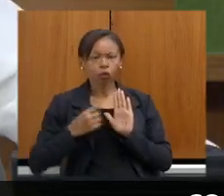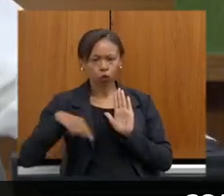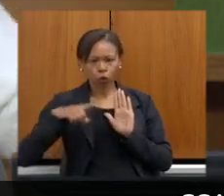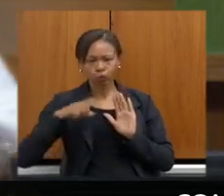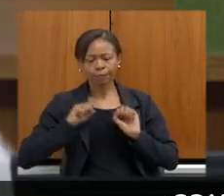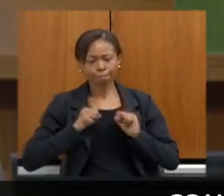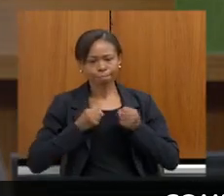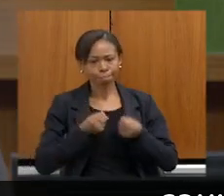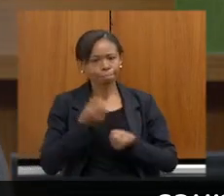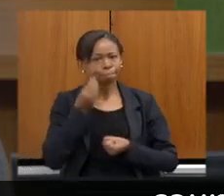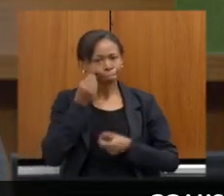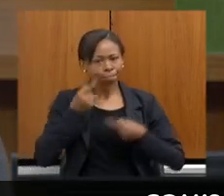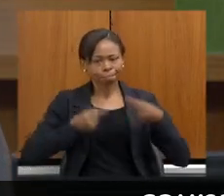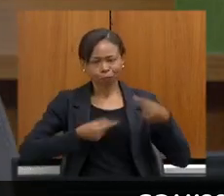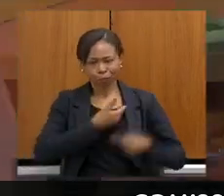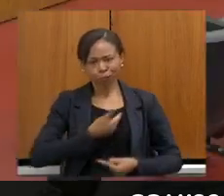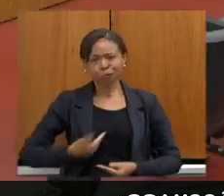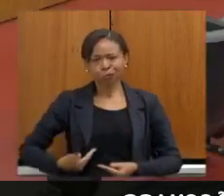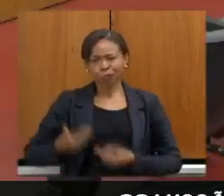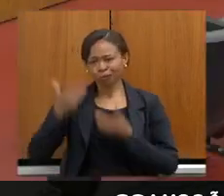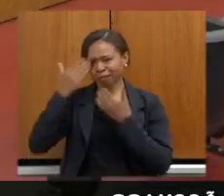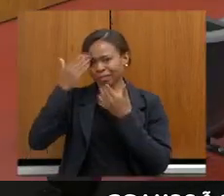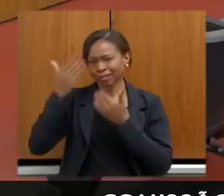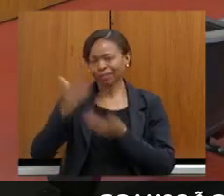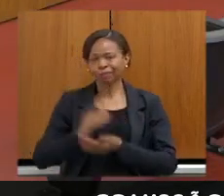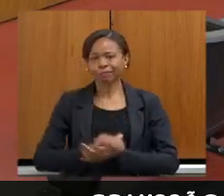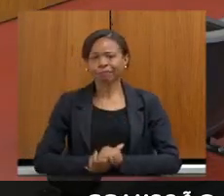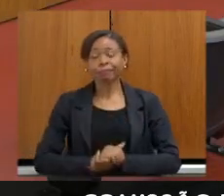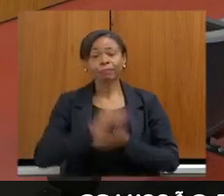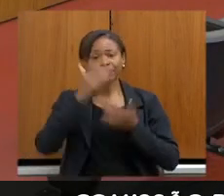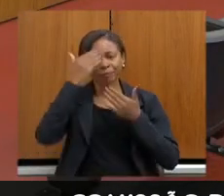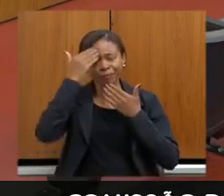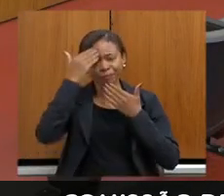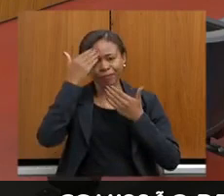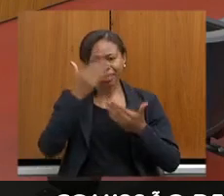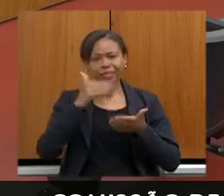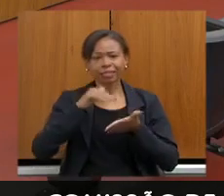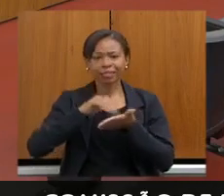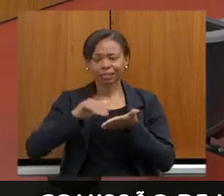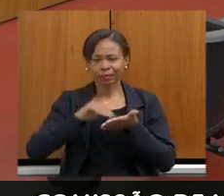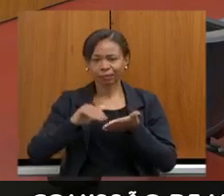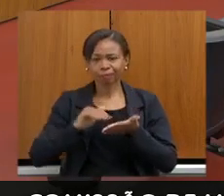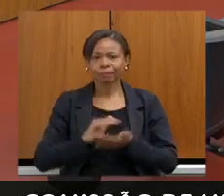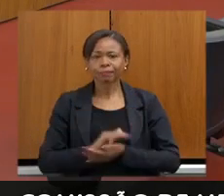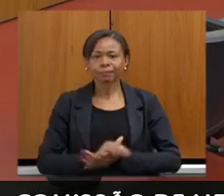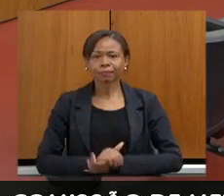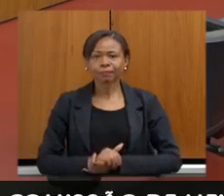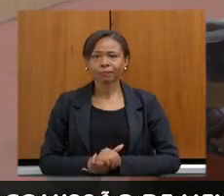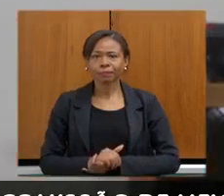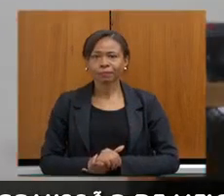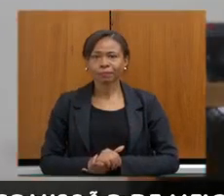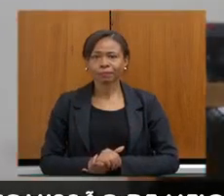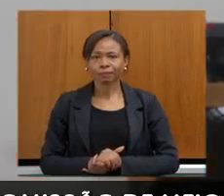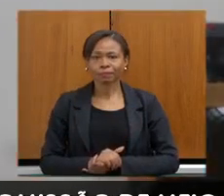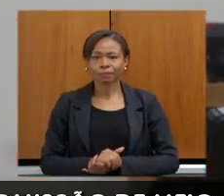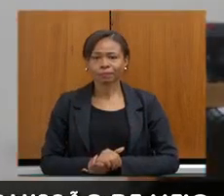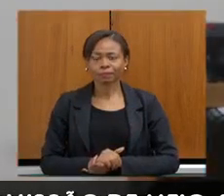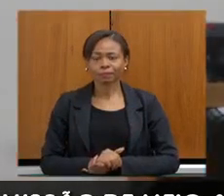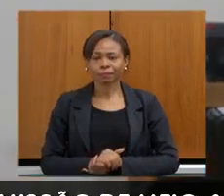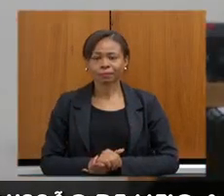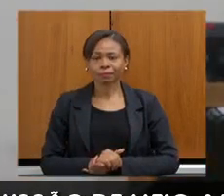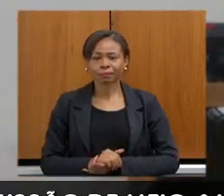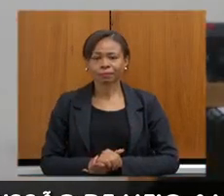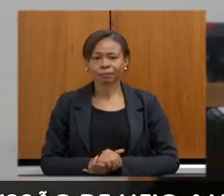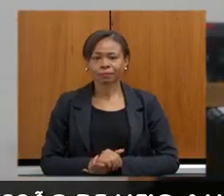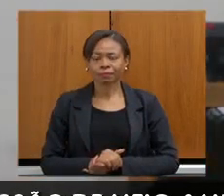efetivar enquanto política pública. Muito obrigado. Muito obrigado, secretária. Quero ressaltar aqui